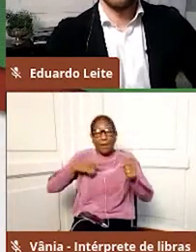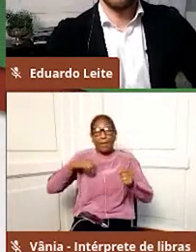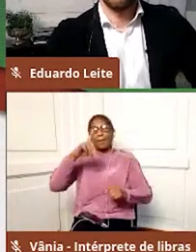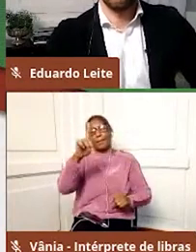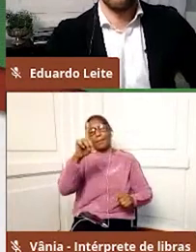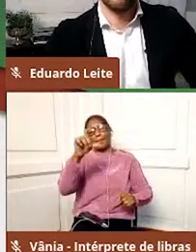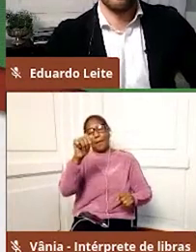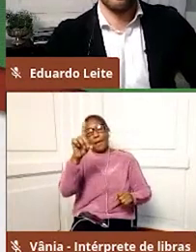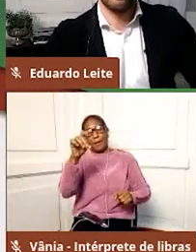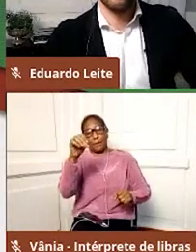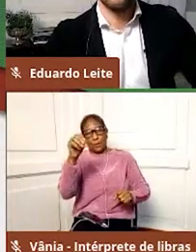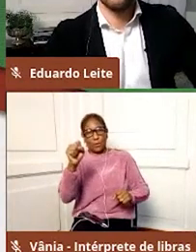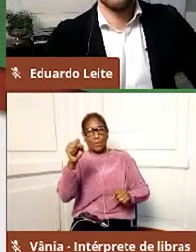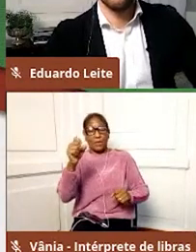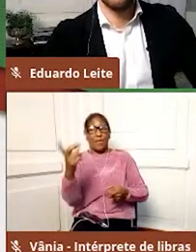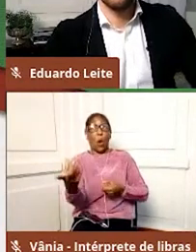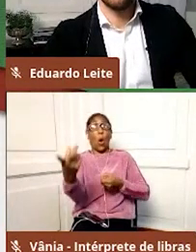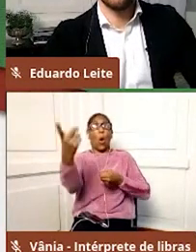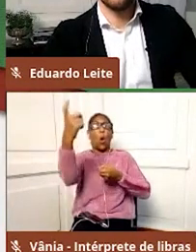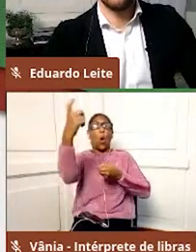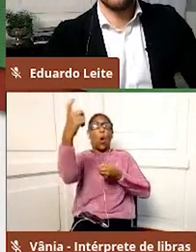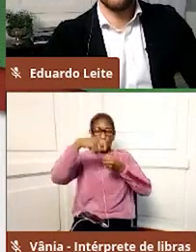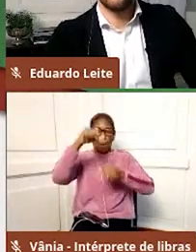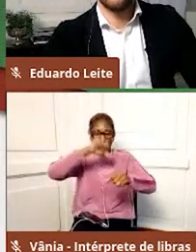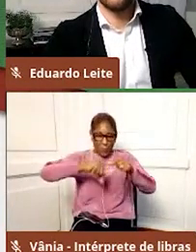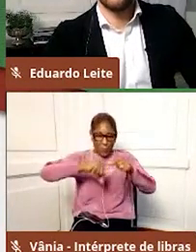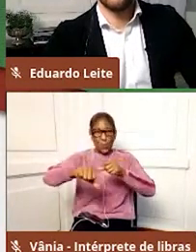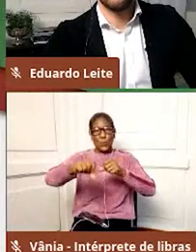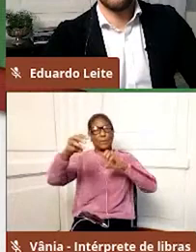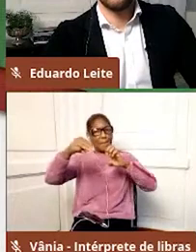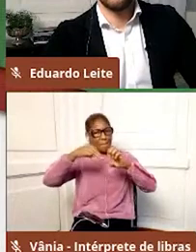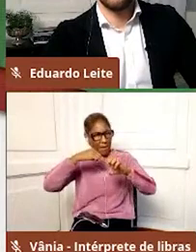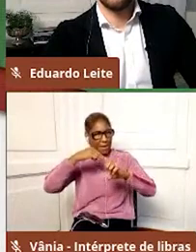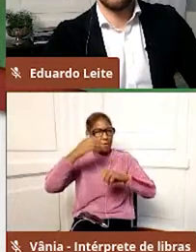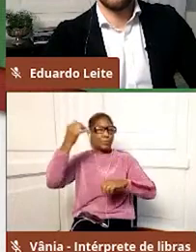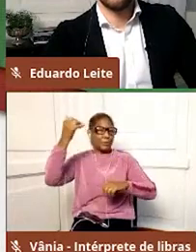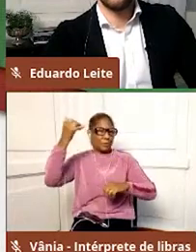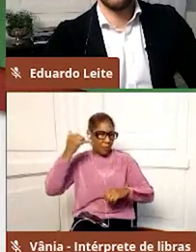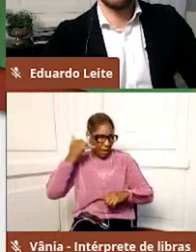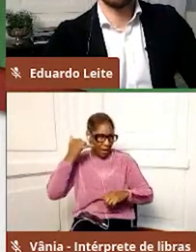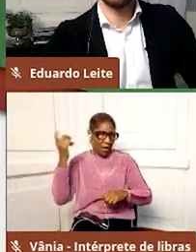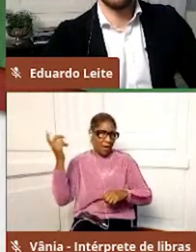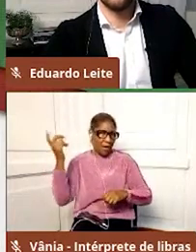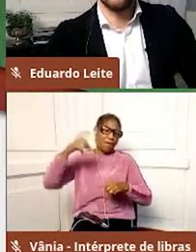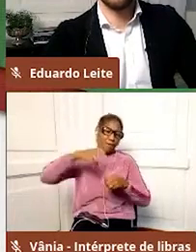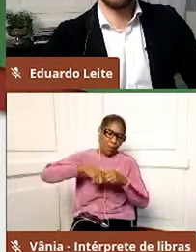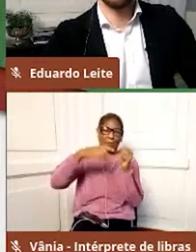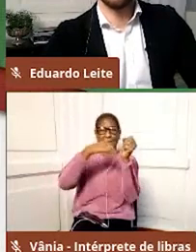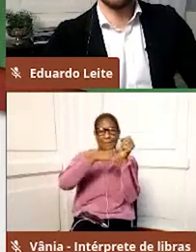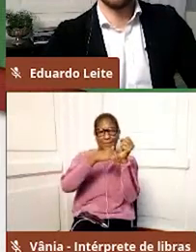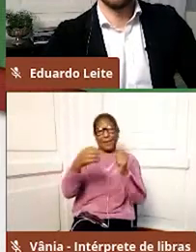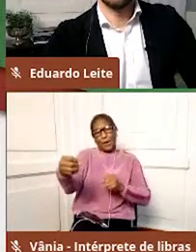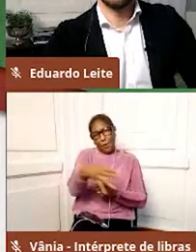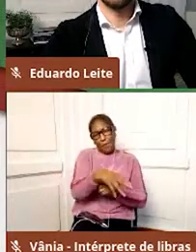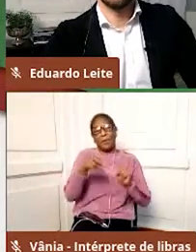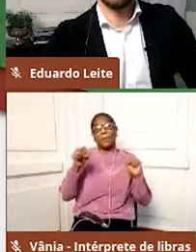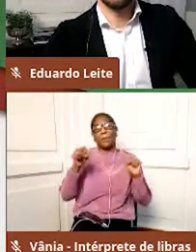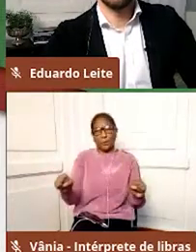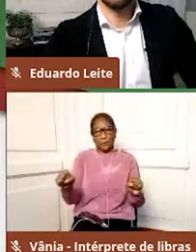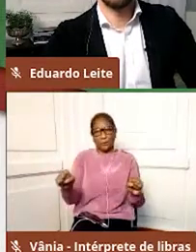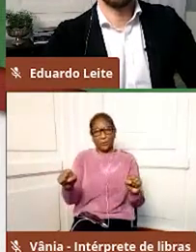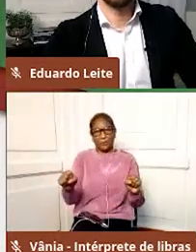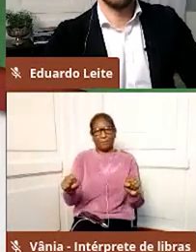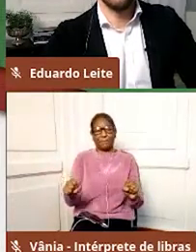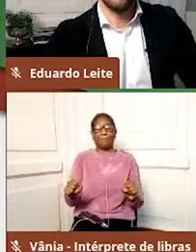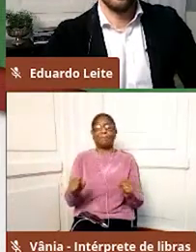utilizados tanto o e-mail pessoal quanto o celular para essa recuperação de senha. Isso, então, feito isso, eu